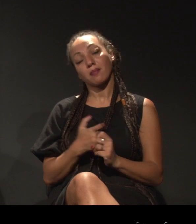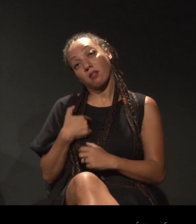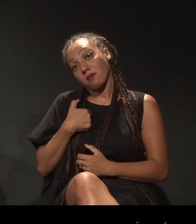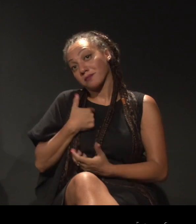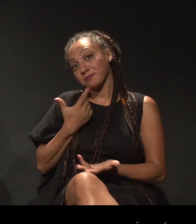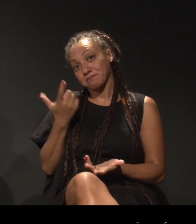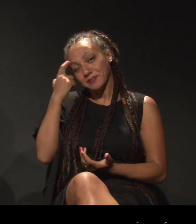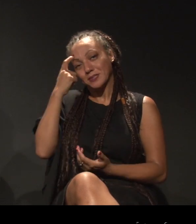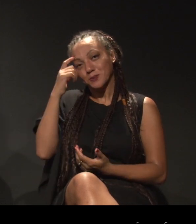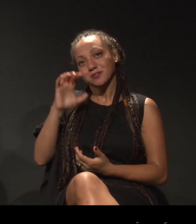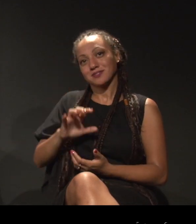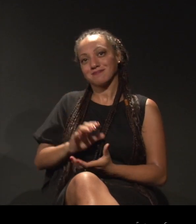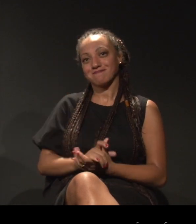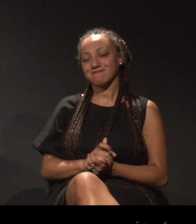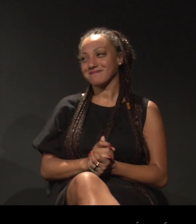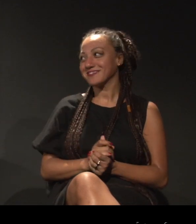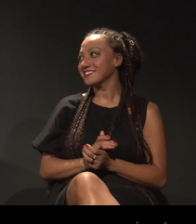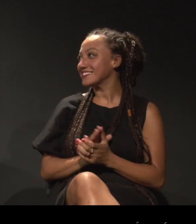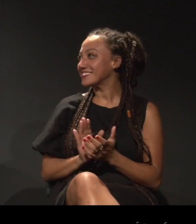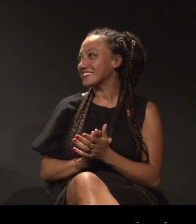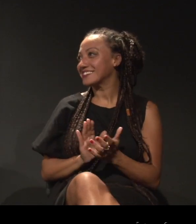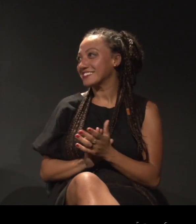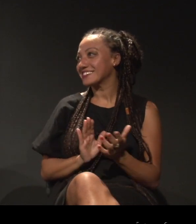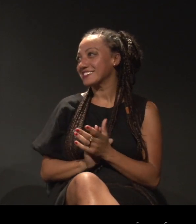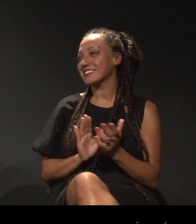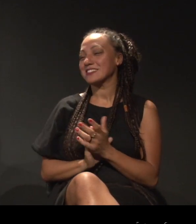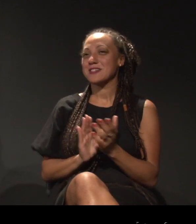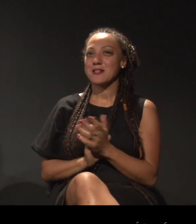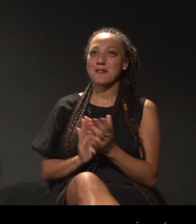que eu penso bom